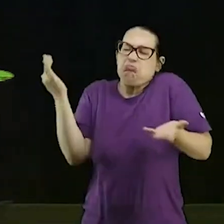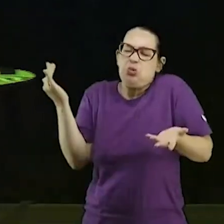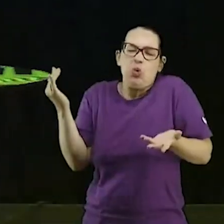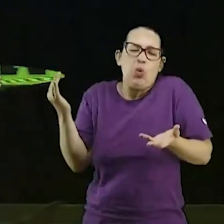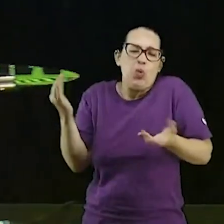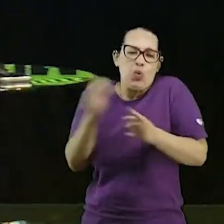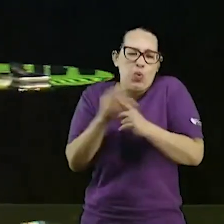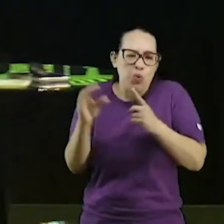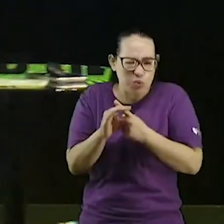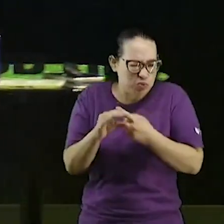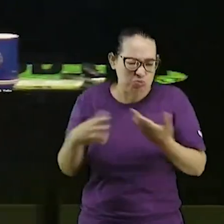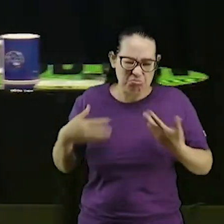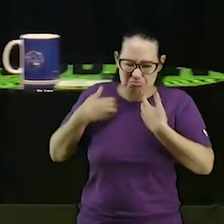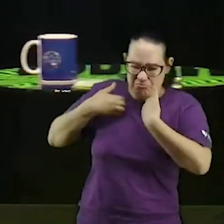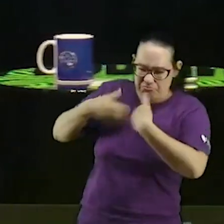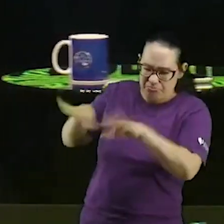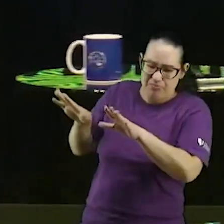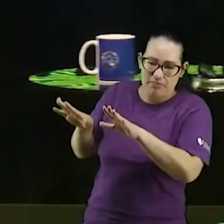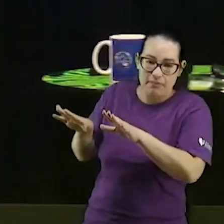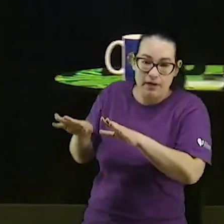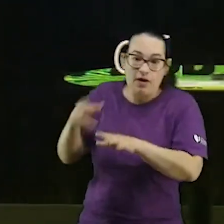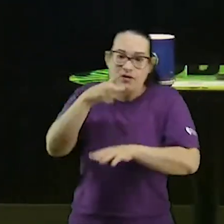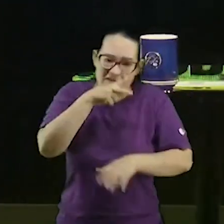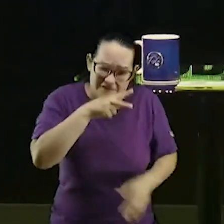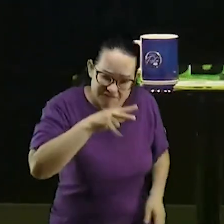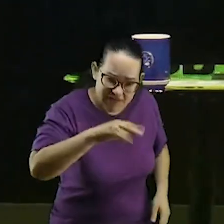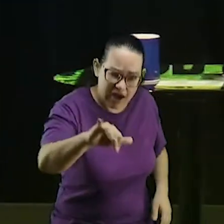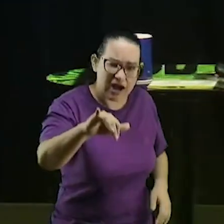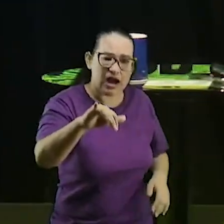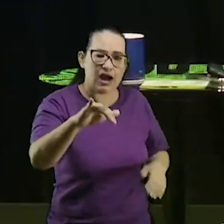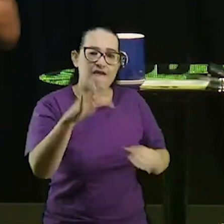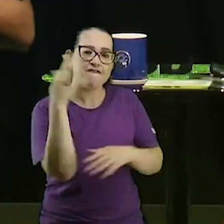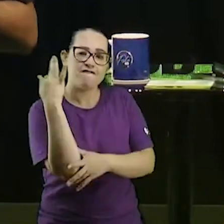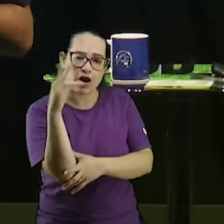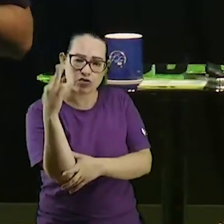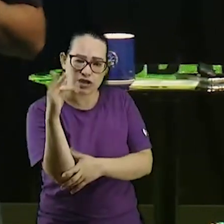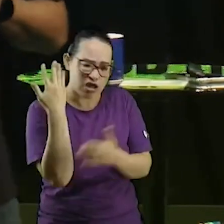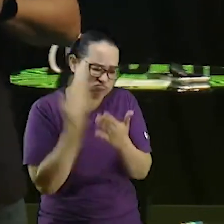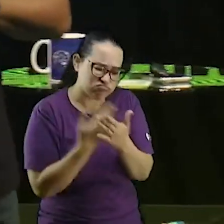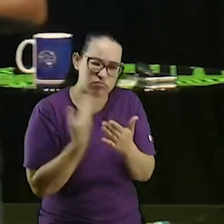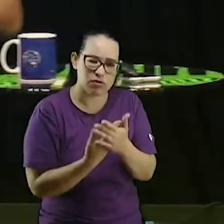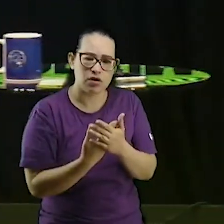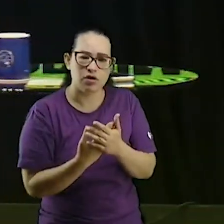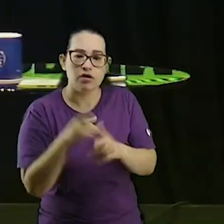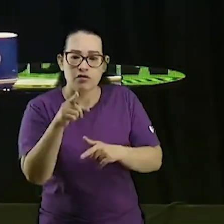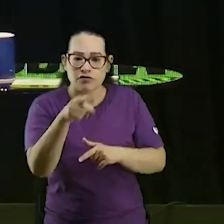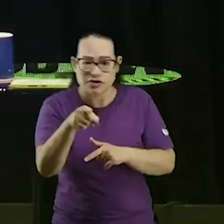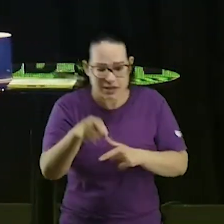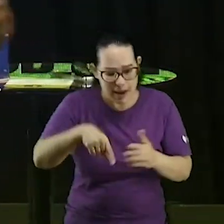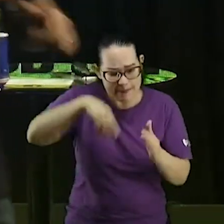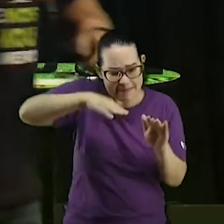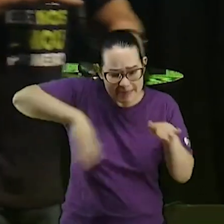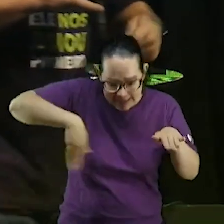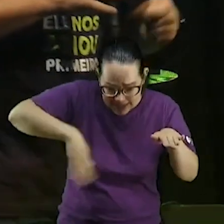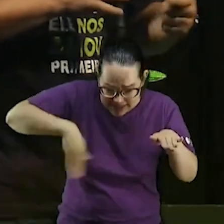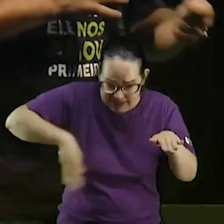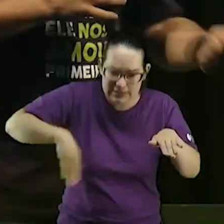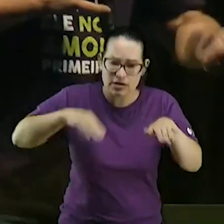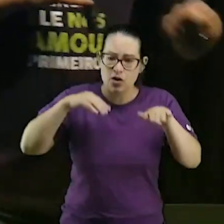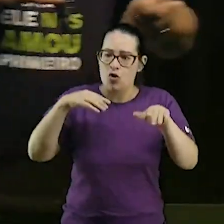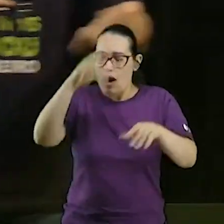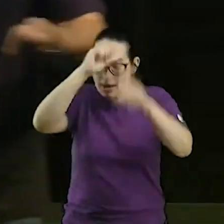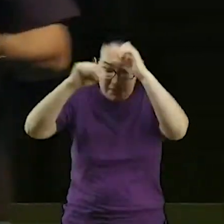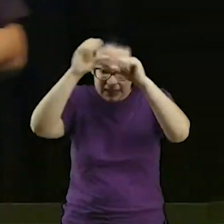façam ele dizer não pra escola você vai pra faculdade você vai ai de você que falte na natação eu estou pagando caro as aulas de